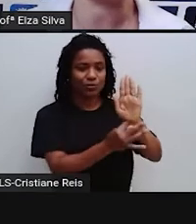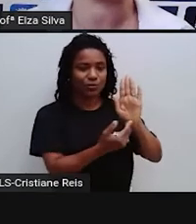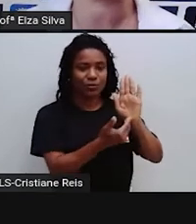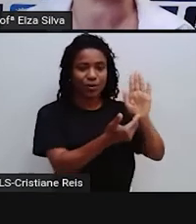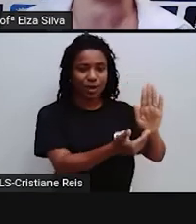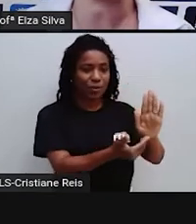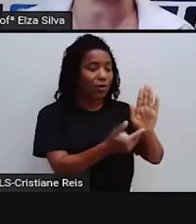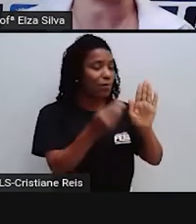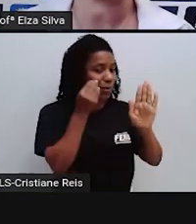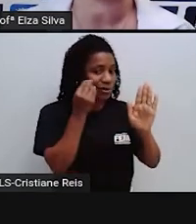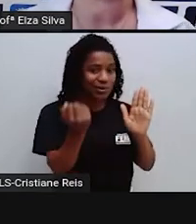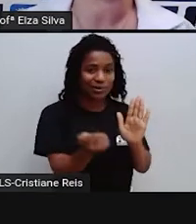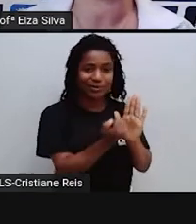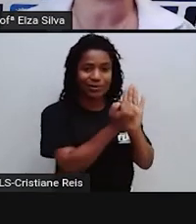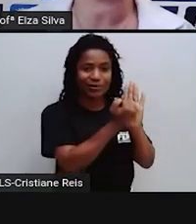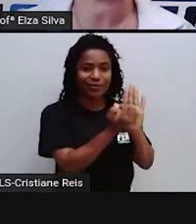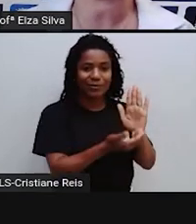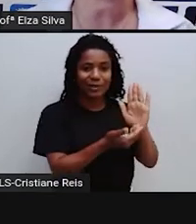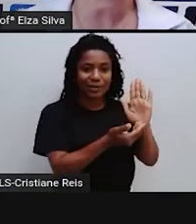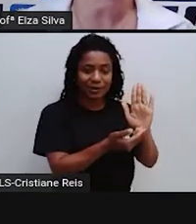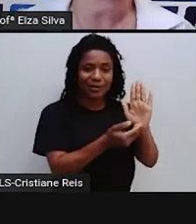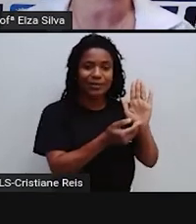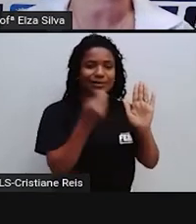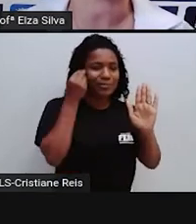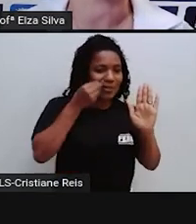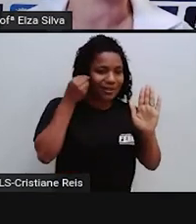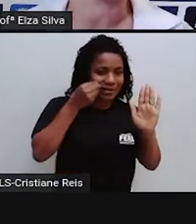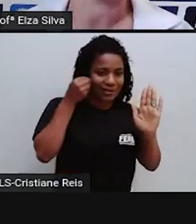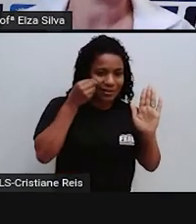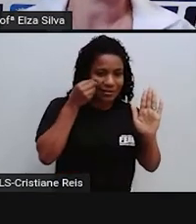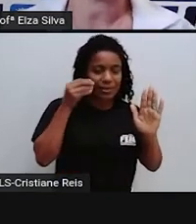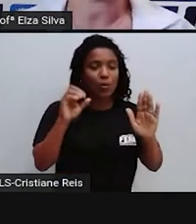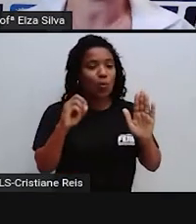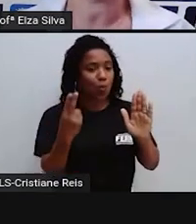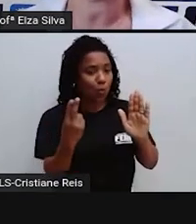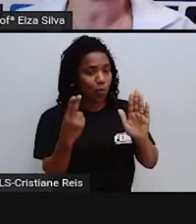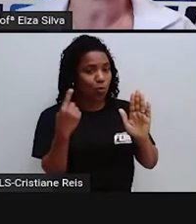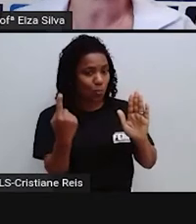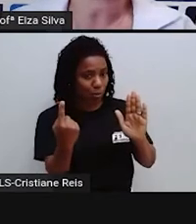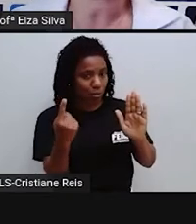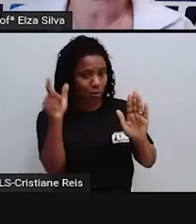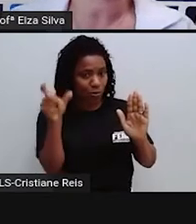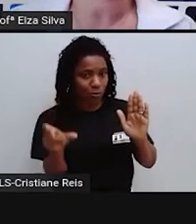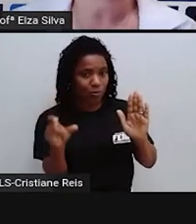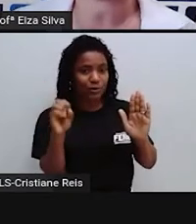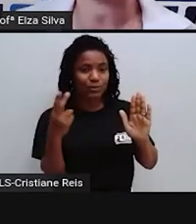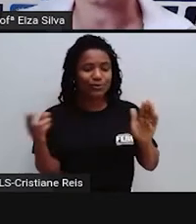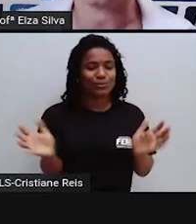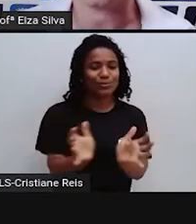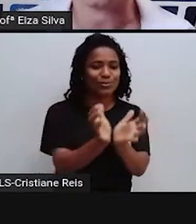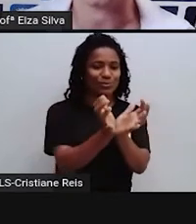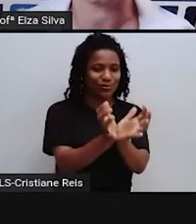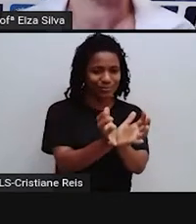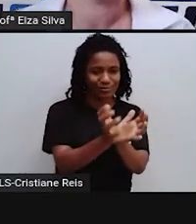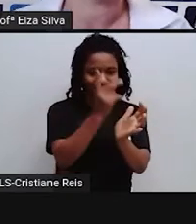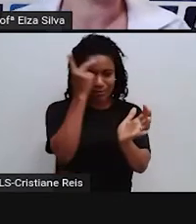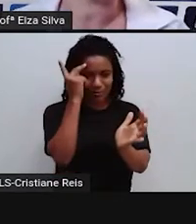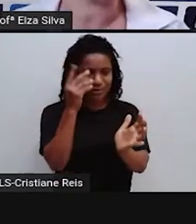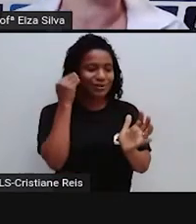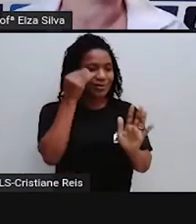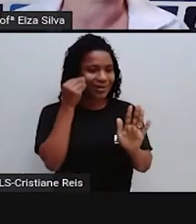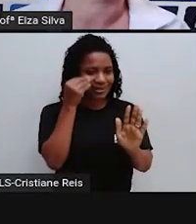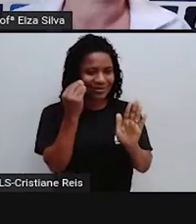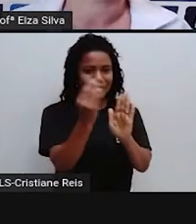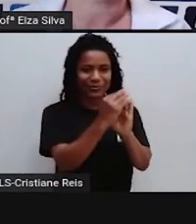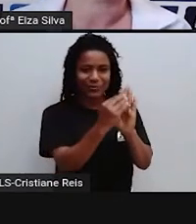Memórias Ovidências De um indivíduo Ou até de um grupo E ele tem Algumas características Específicas Por